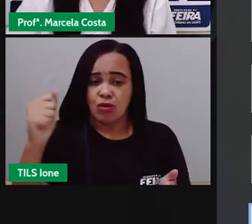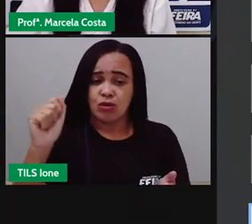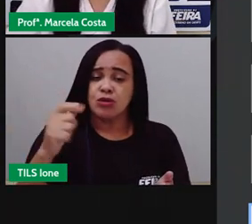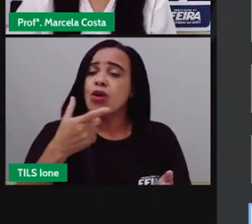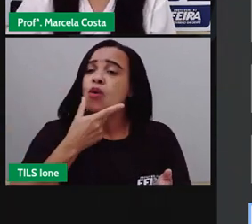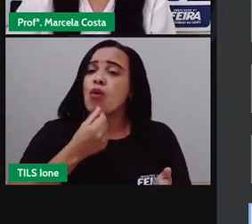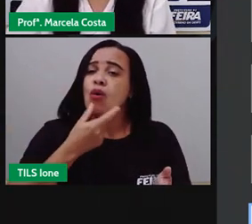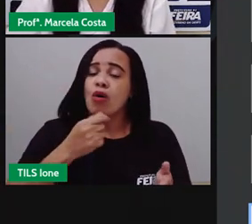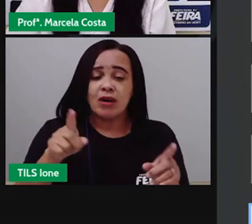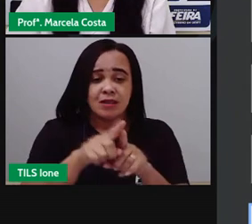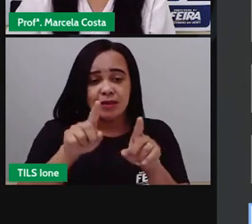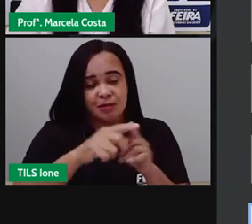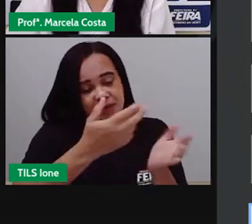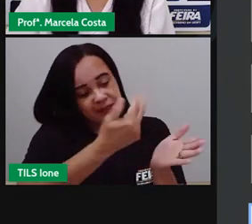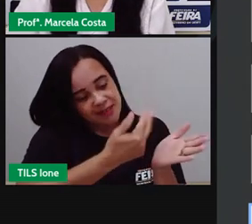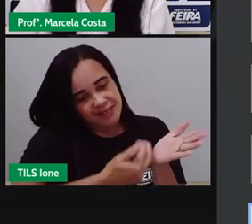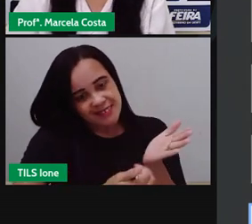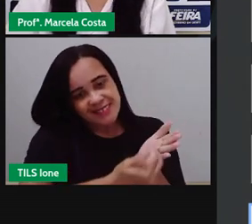Minari.